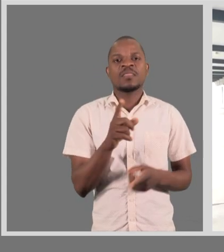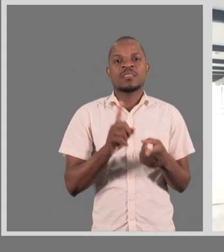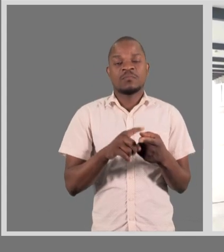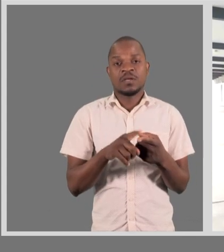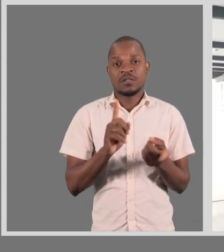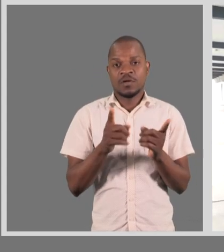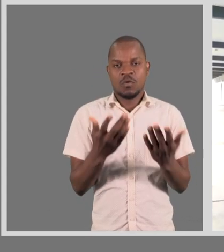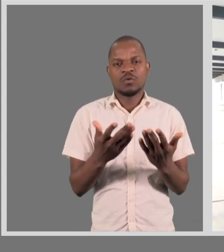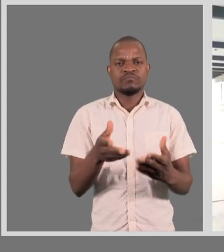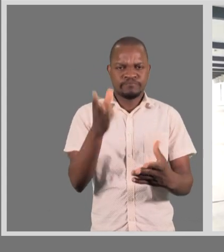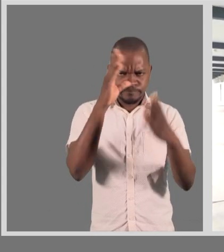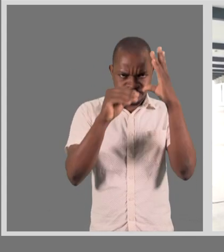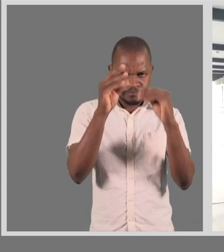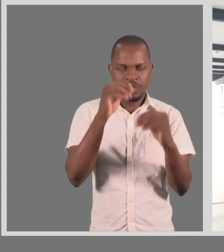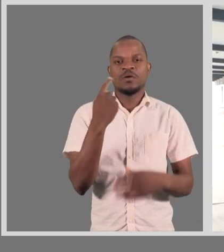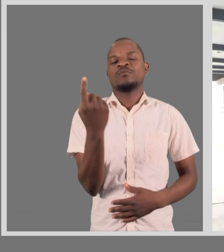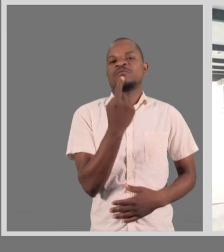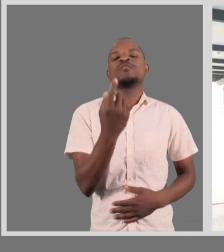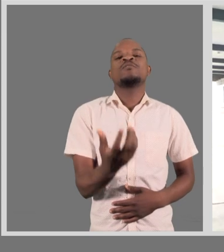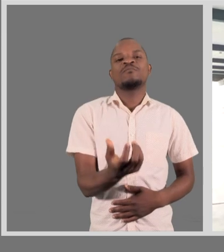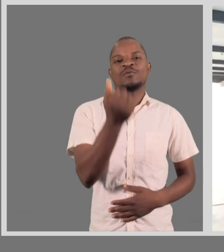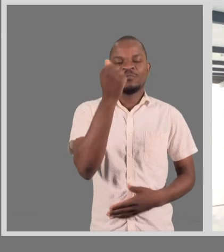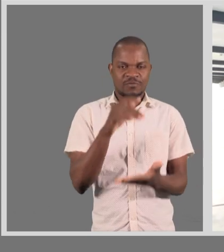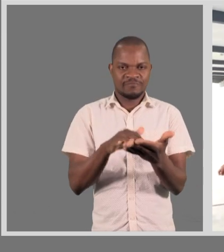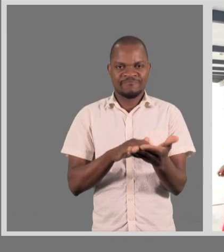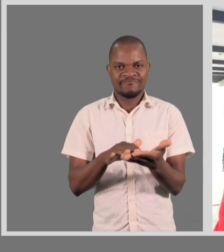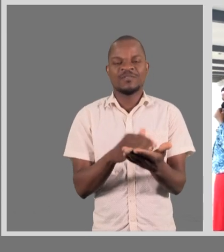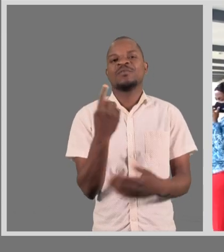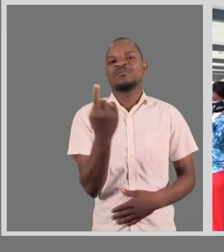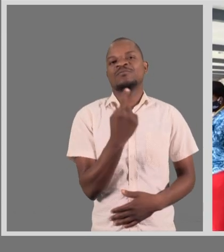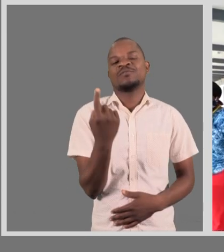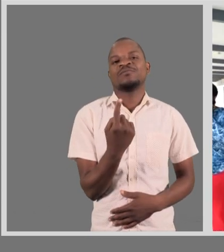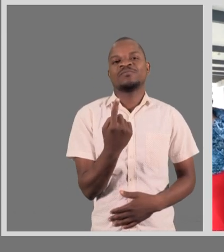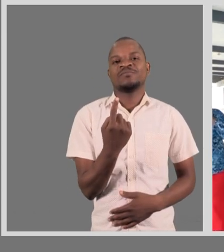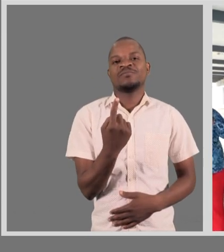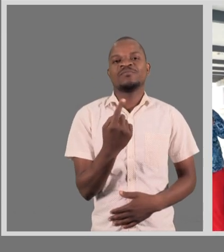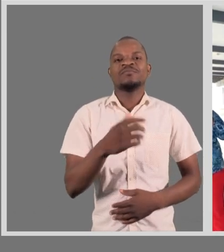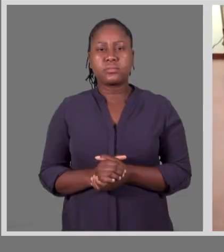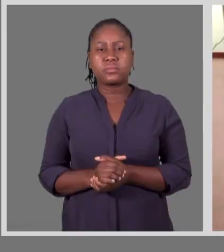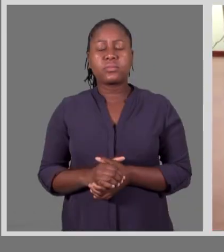com esta capacitação possamos nós mesmos interpretar a grafia em braile dos nossos estudantes.